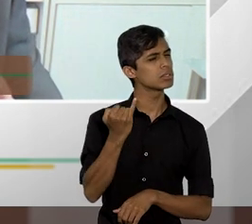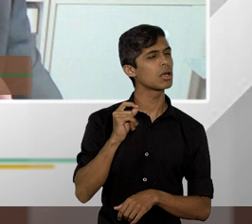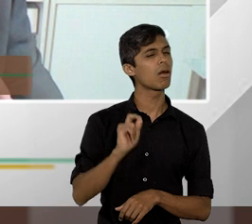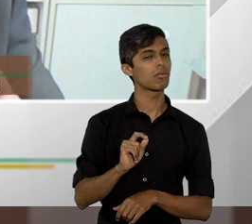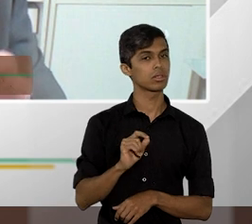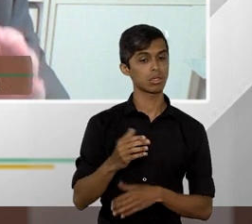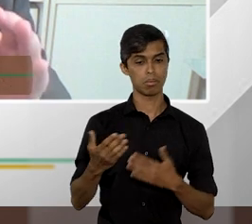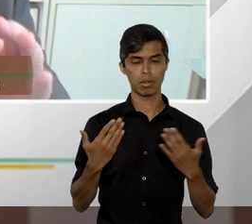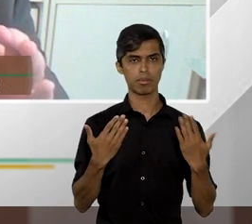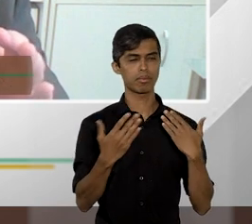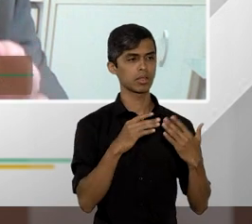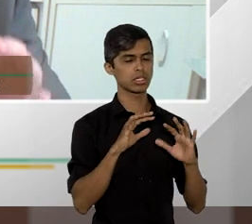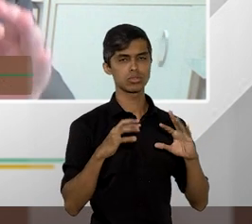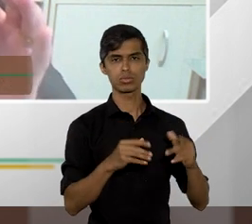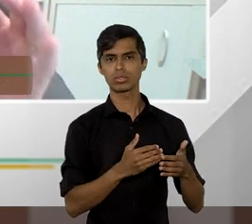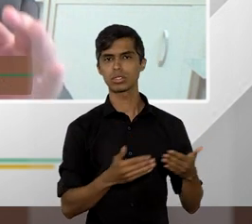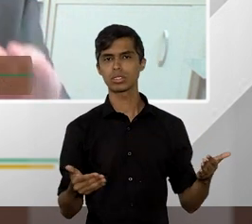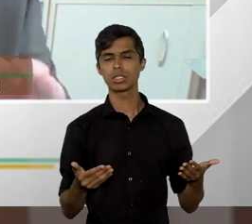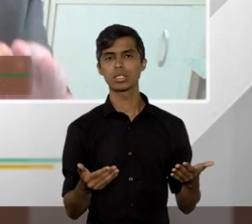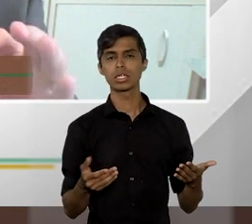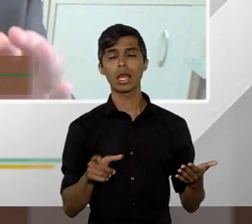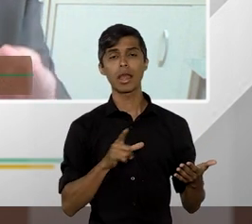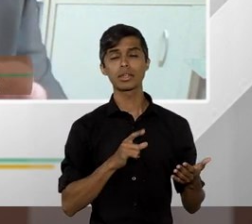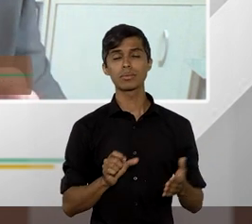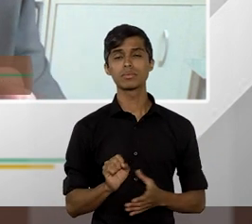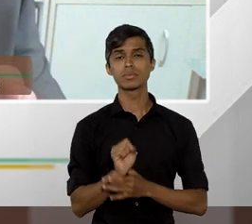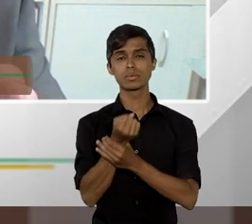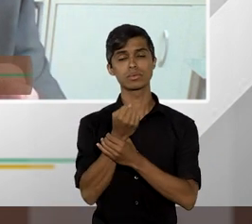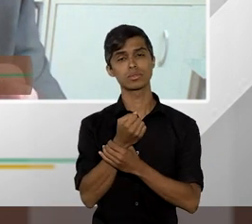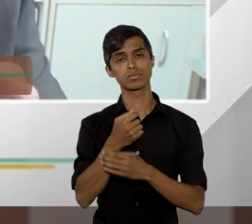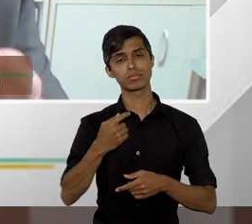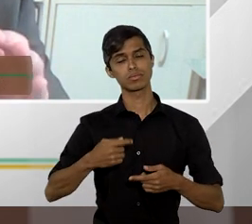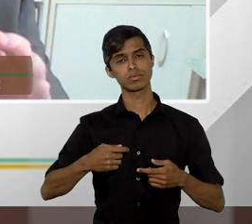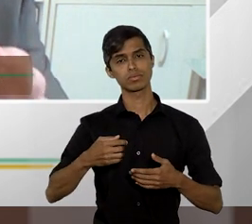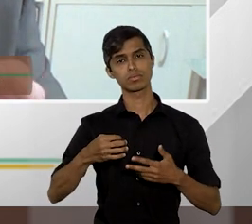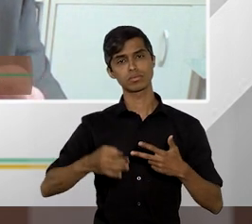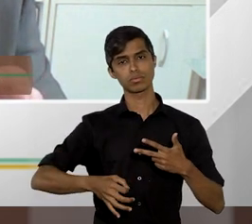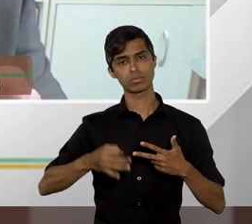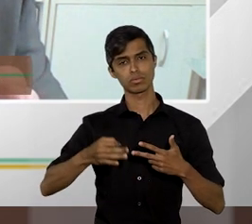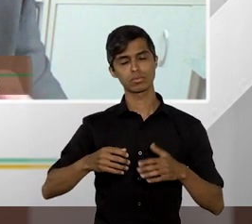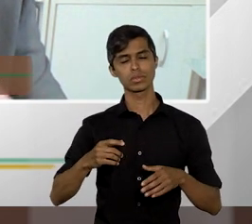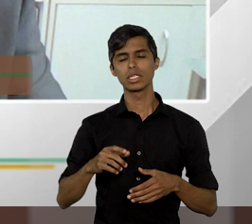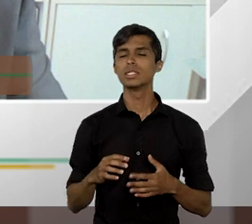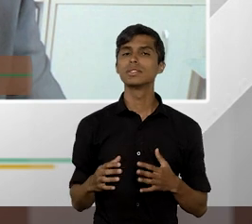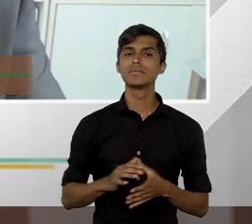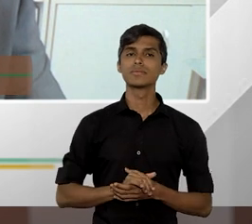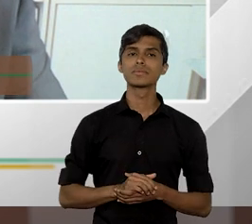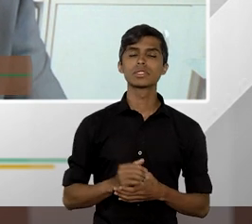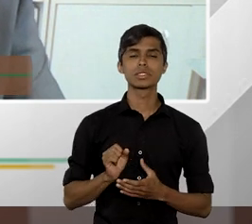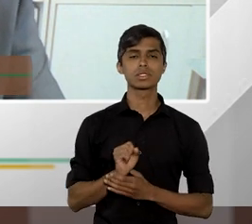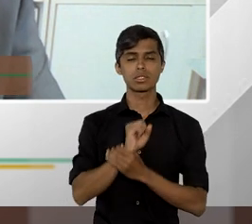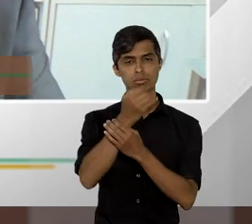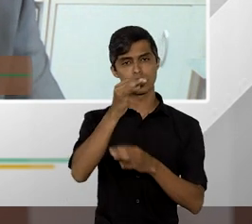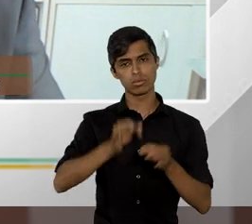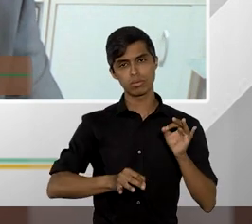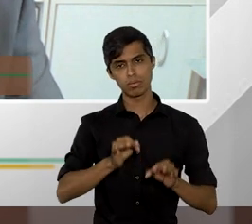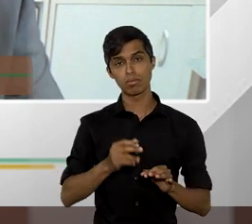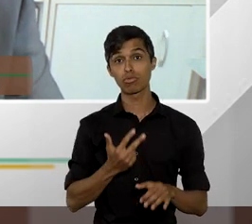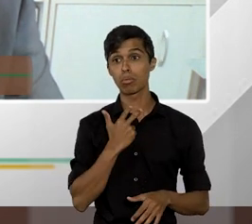discussão toda é nós termos segurança jurídica segurança nós não podemos ser